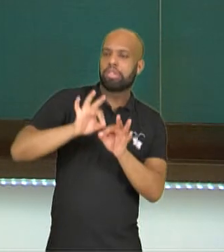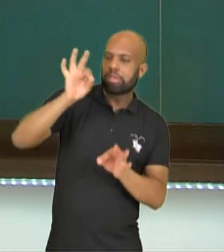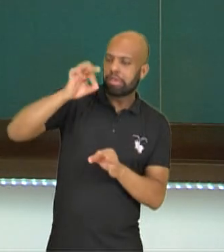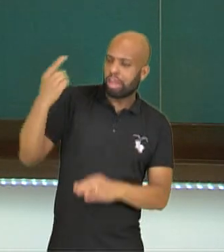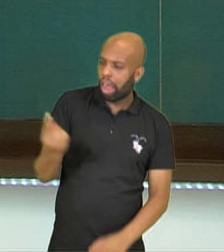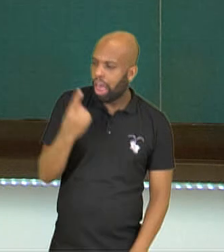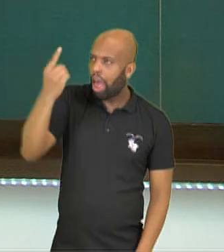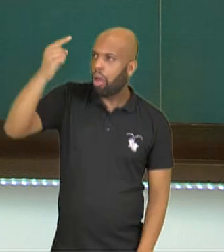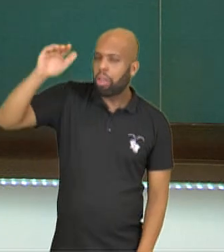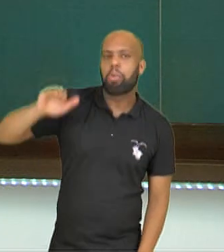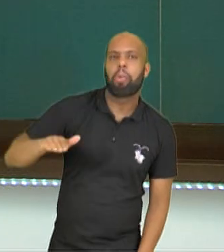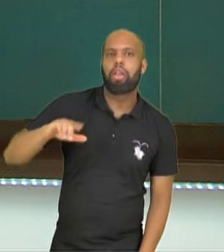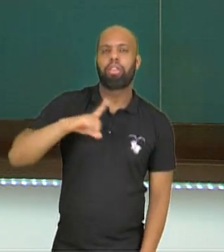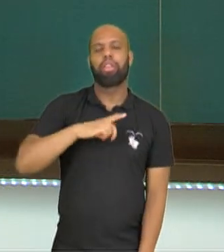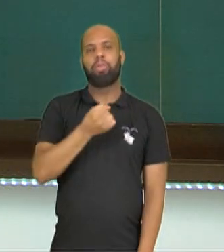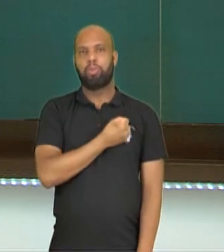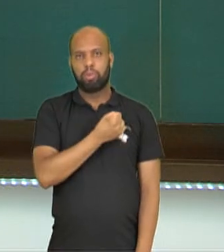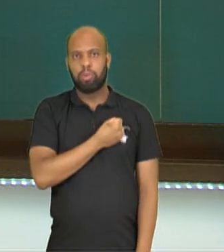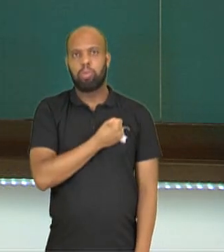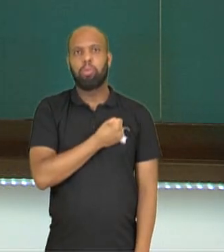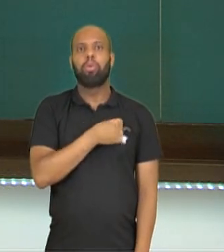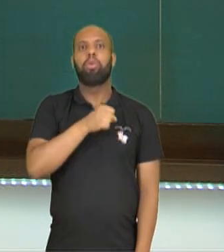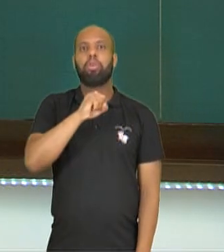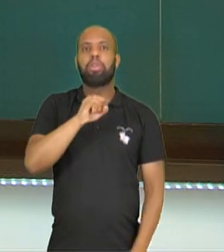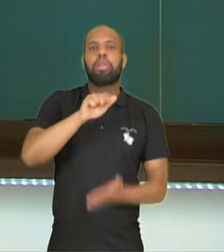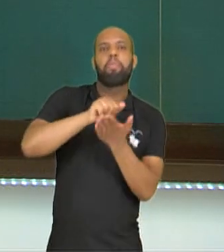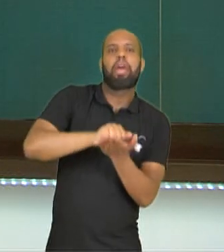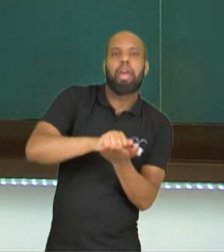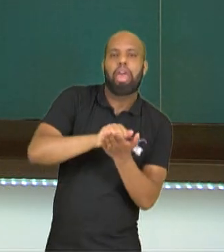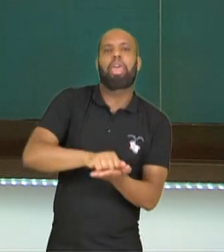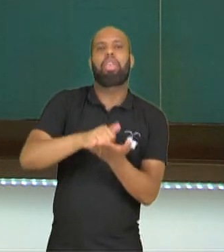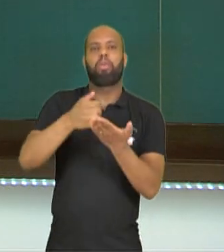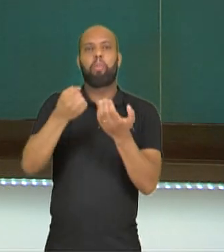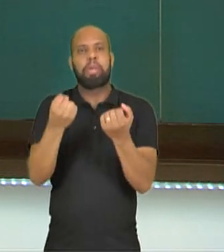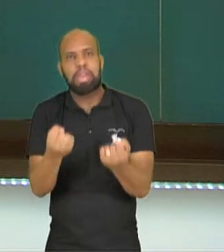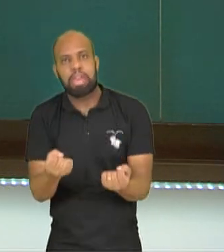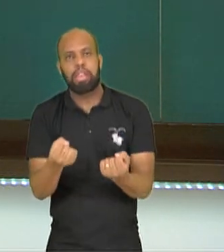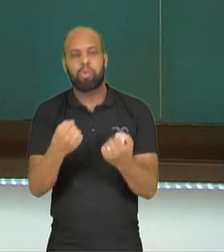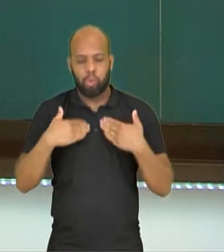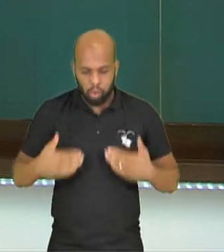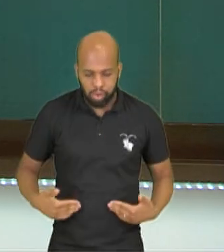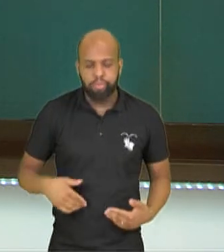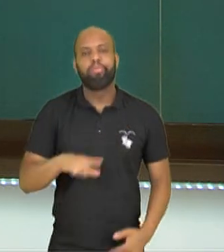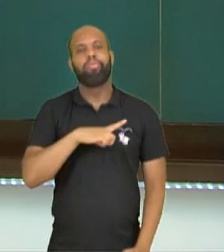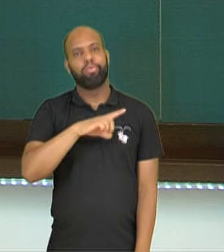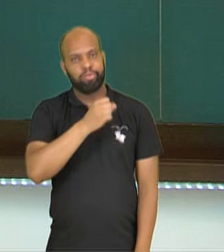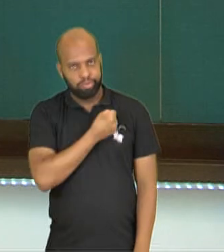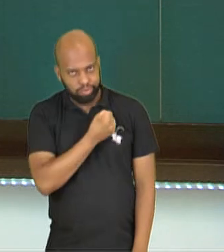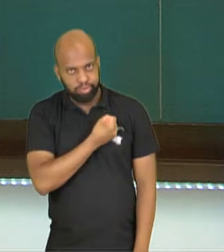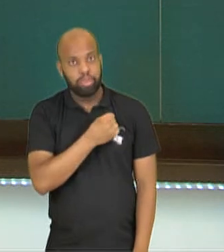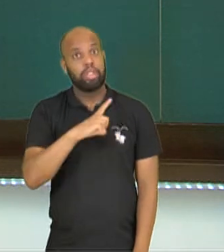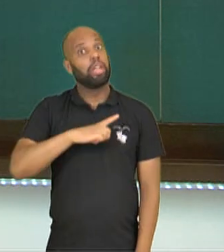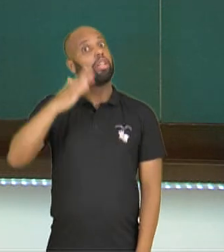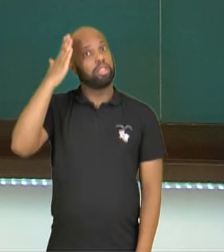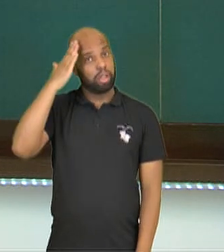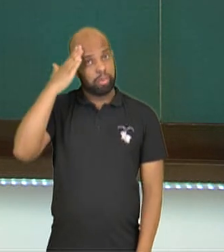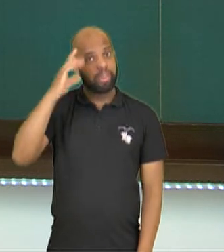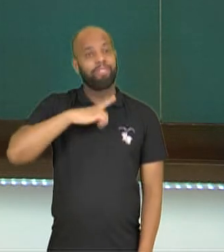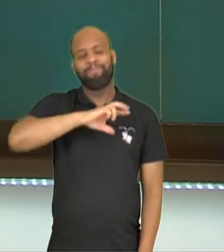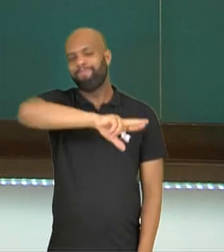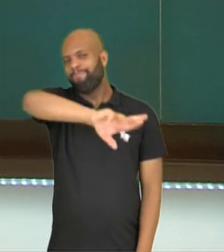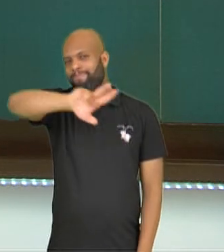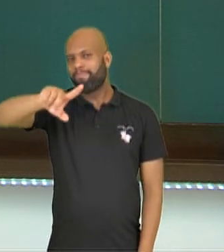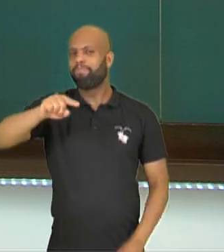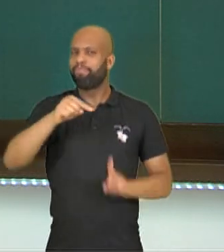Tudo é número. E nós precisamos saber como operar com eles, porque eles são bastante. São vários tipos, números